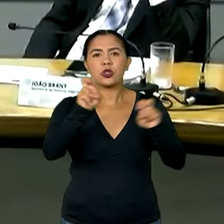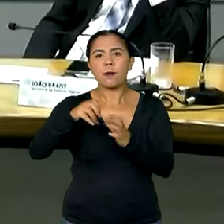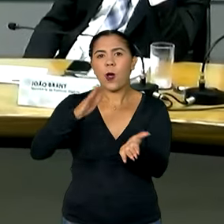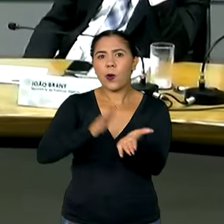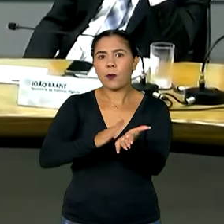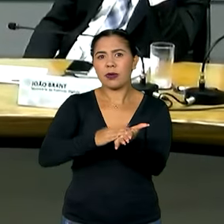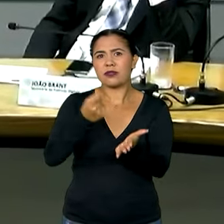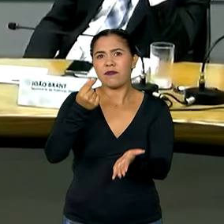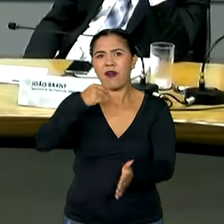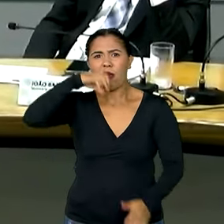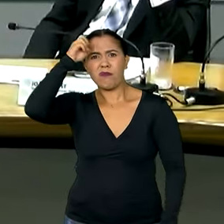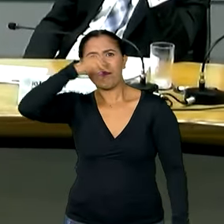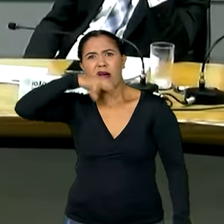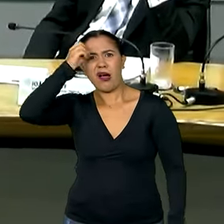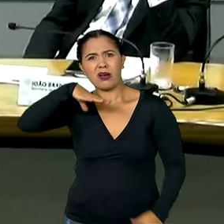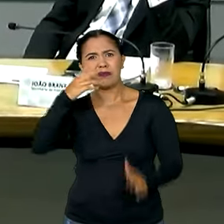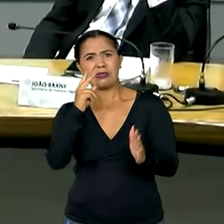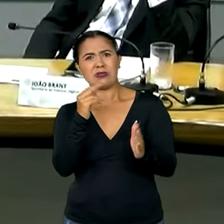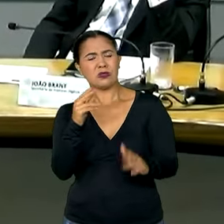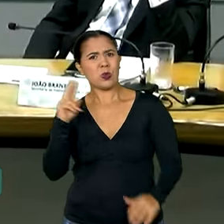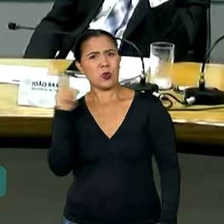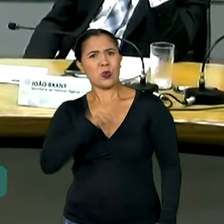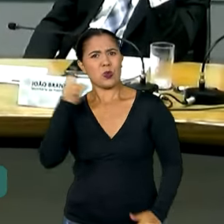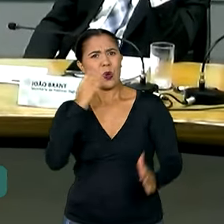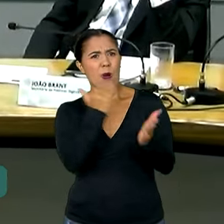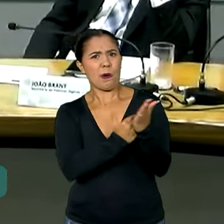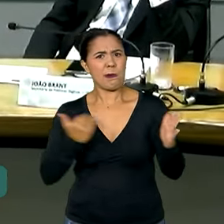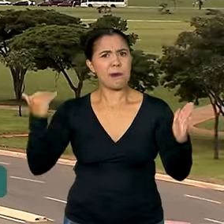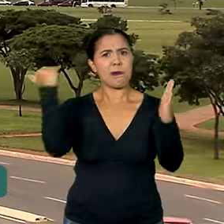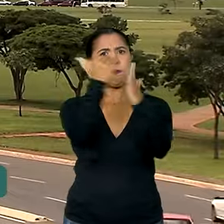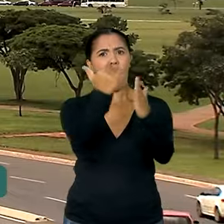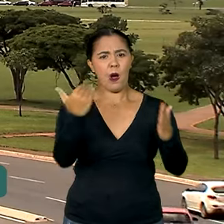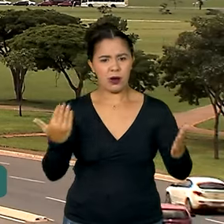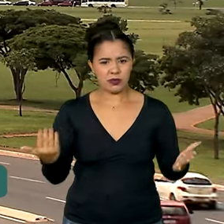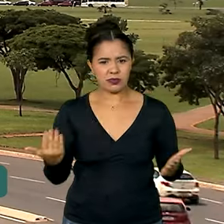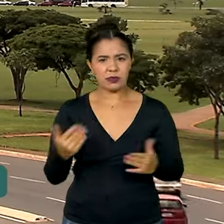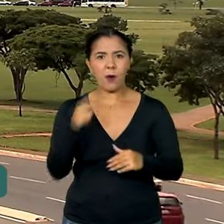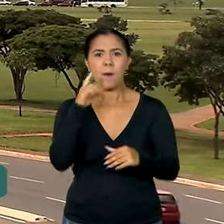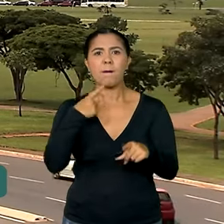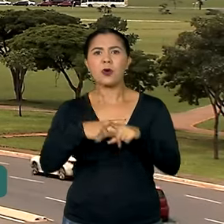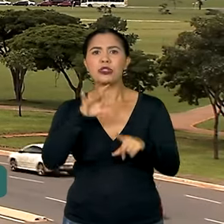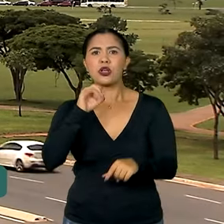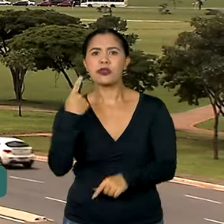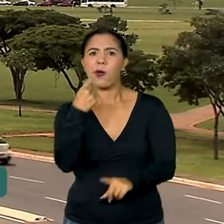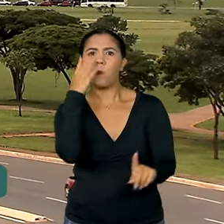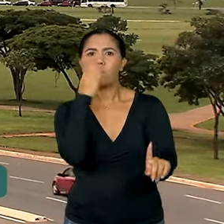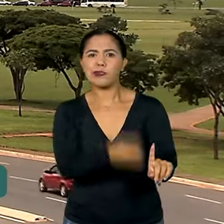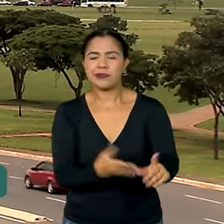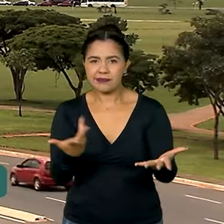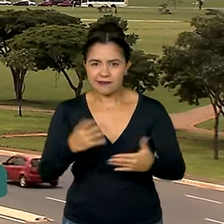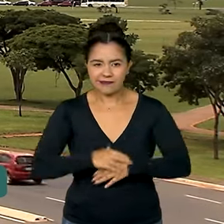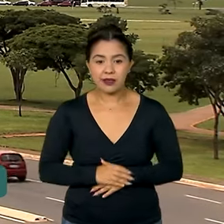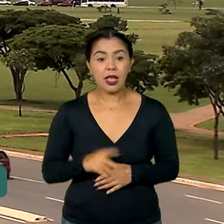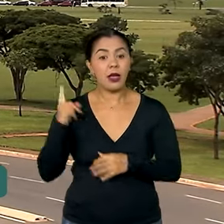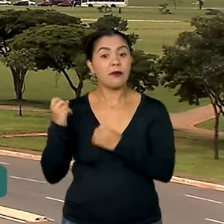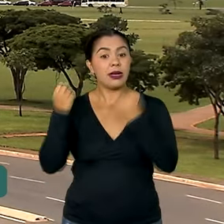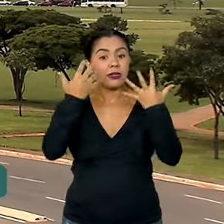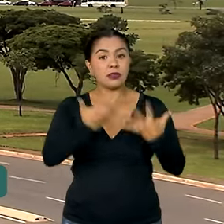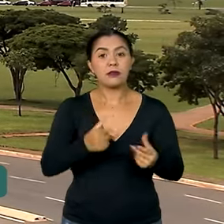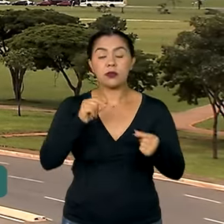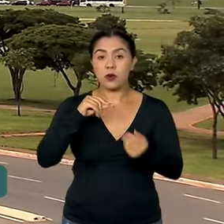preços abusivos devido a uma posição de monopolista. A proposta do Ministério da Fazenda é que o Conselho